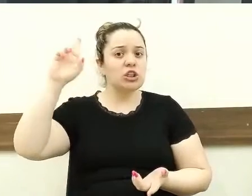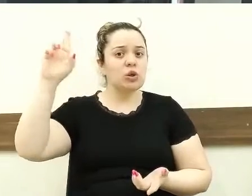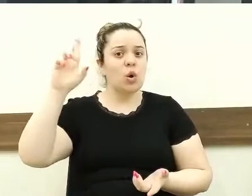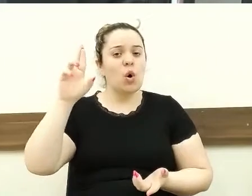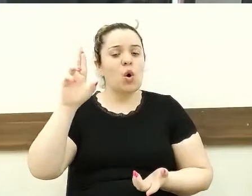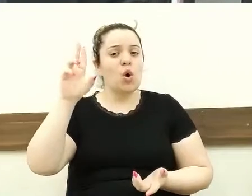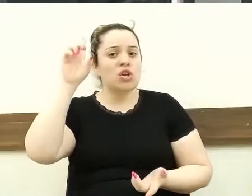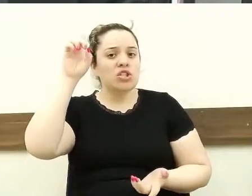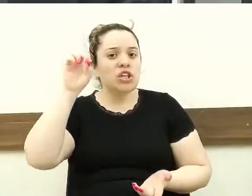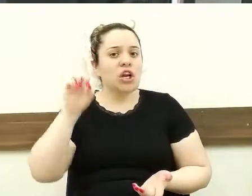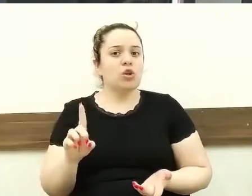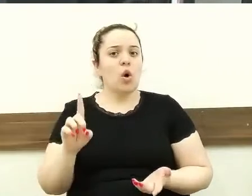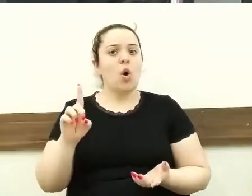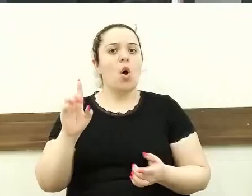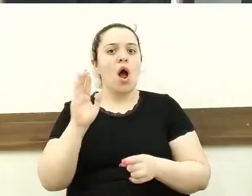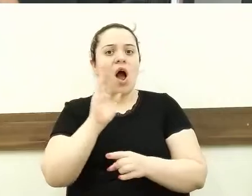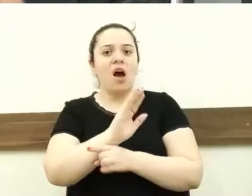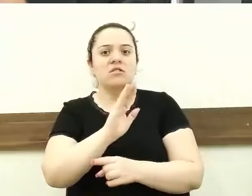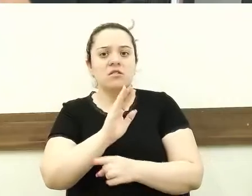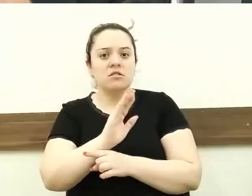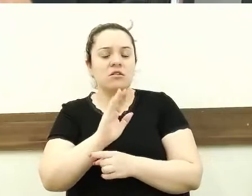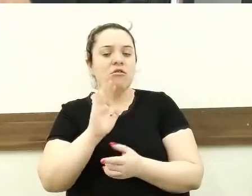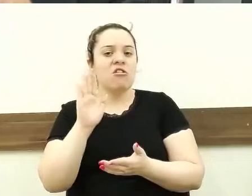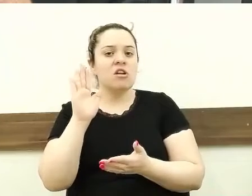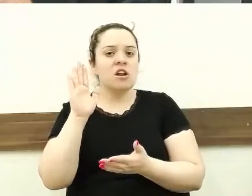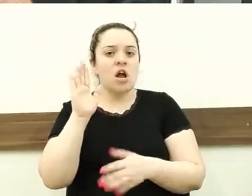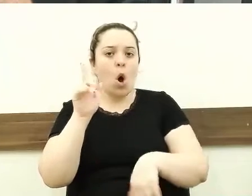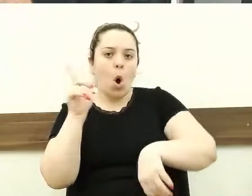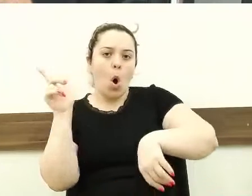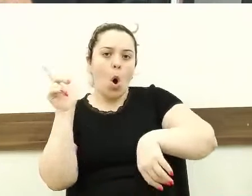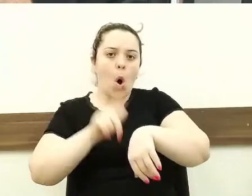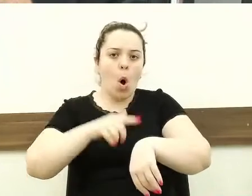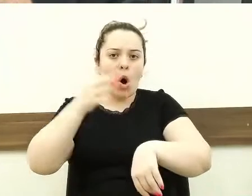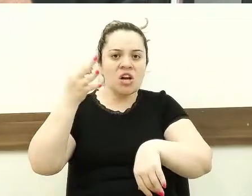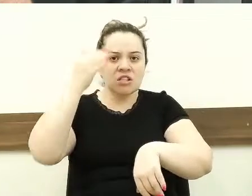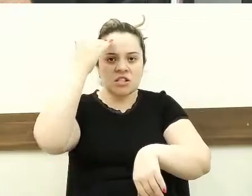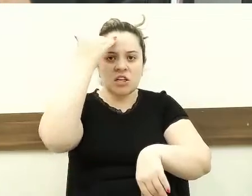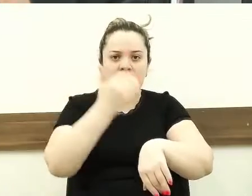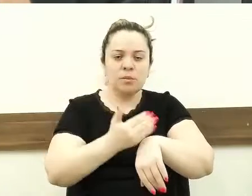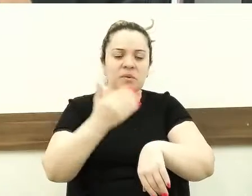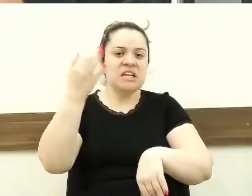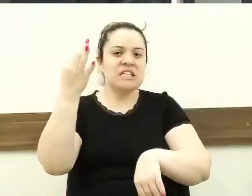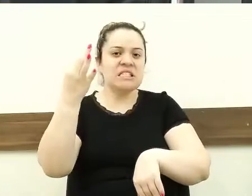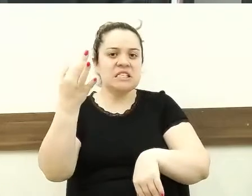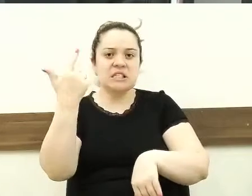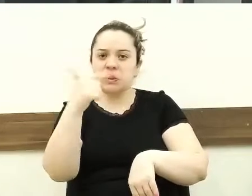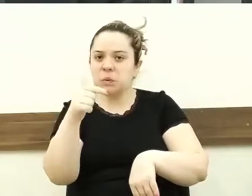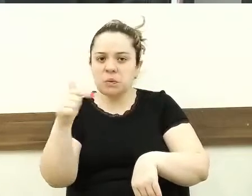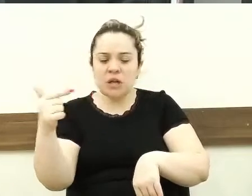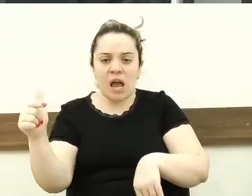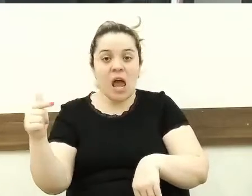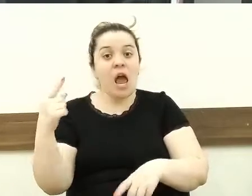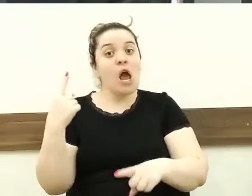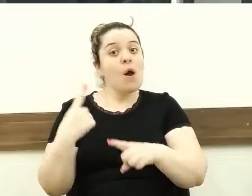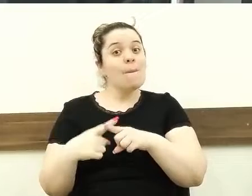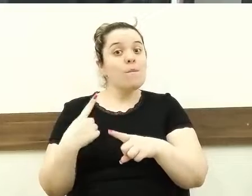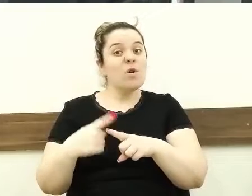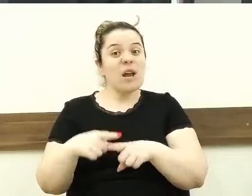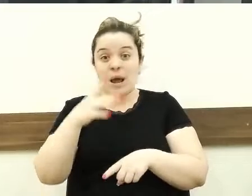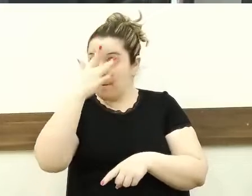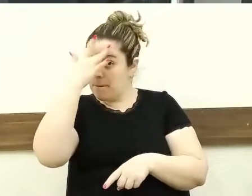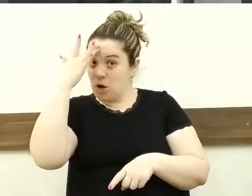é porque o seu secretário está passando a mão na cabeça. Eu ainda, até estou aguardando agora,